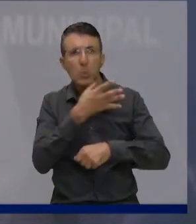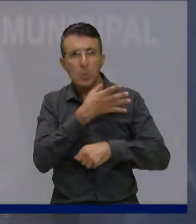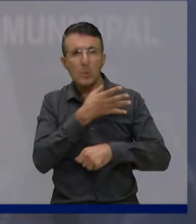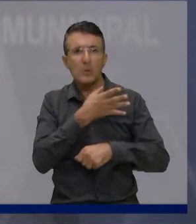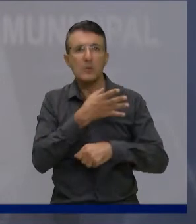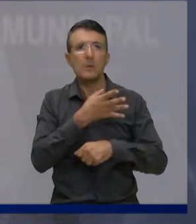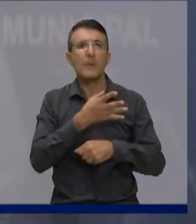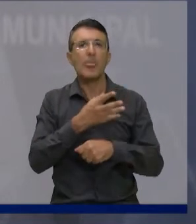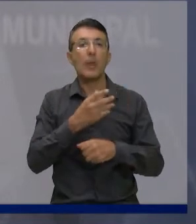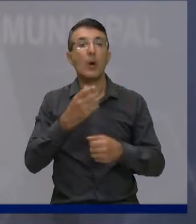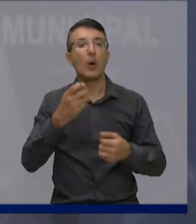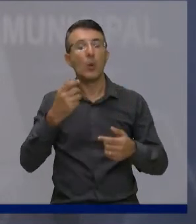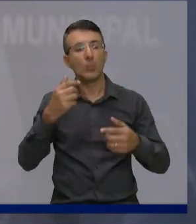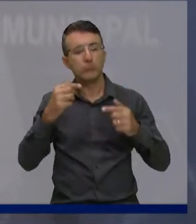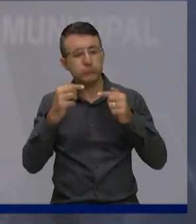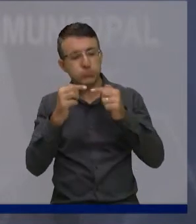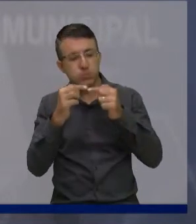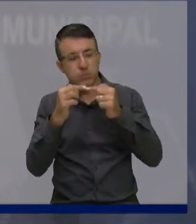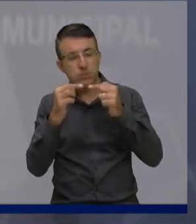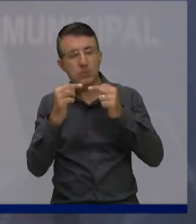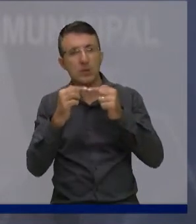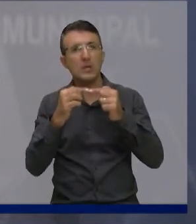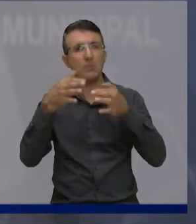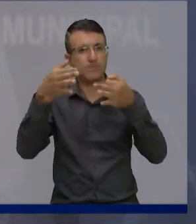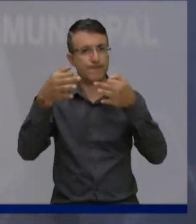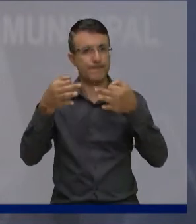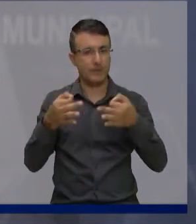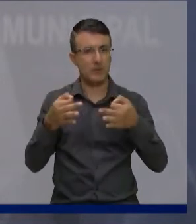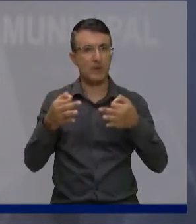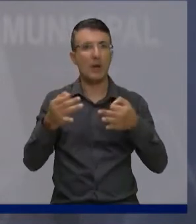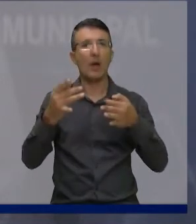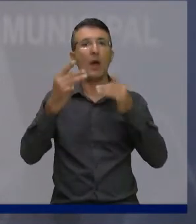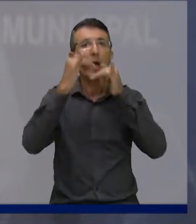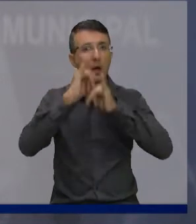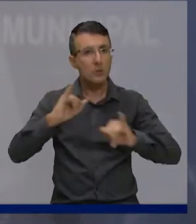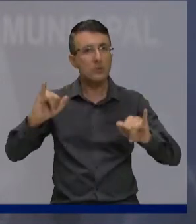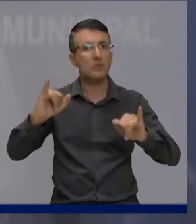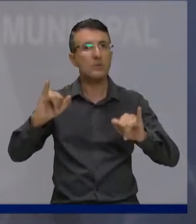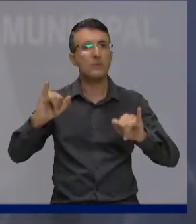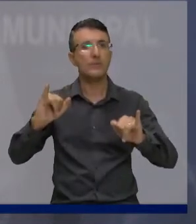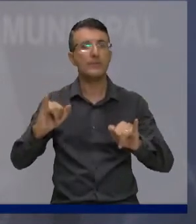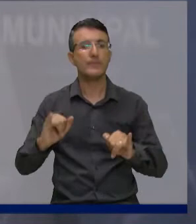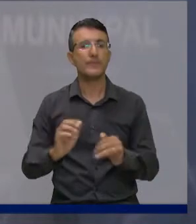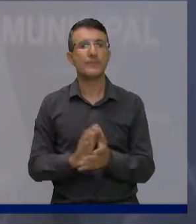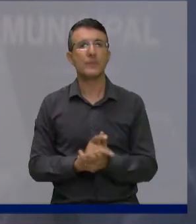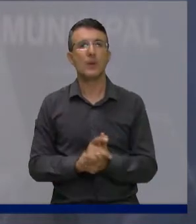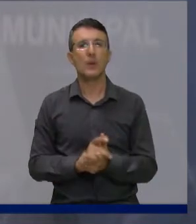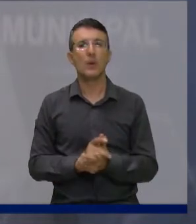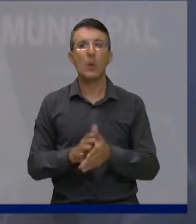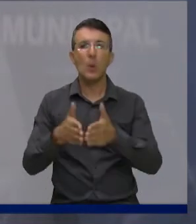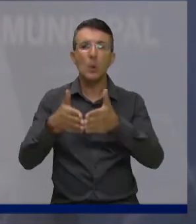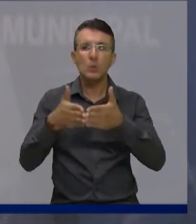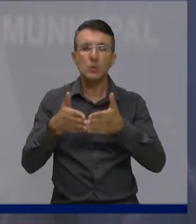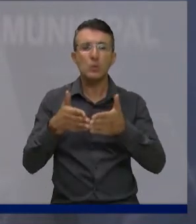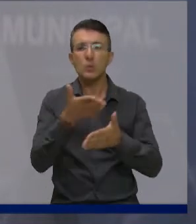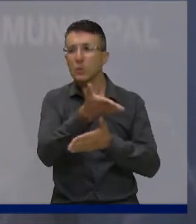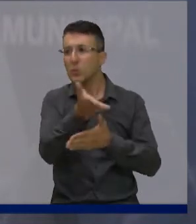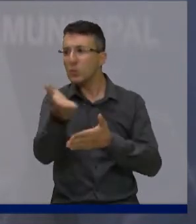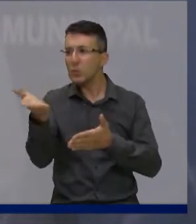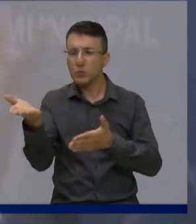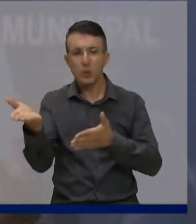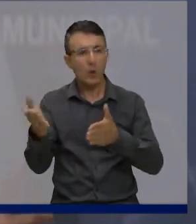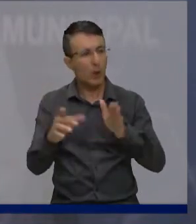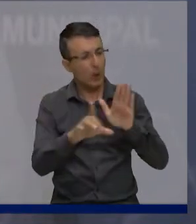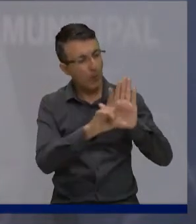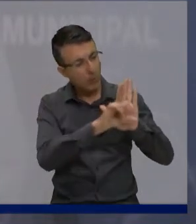Câmara Municipal, estarmos discutindo sobre o assunto. Gostaria até que os senhores pudessem pegar o anexo da lei para